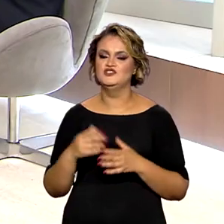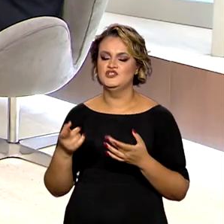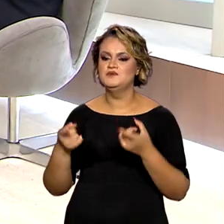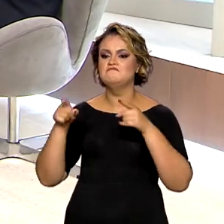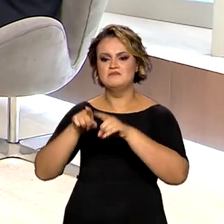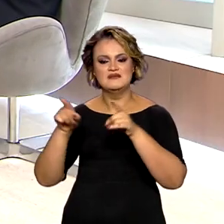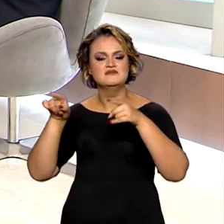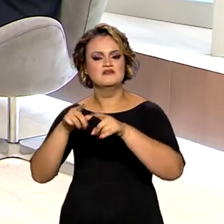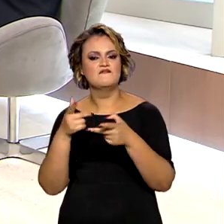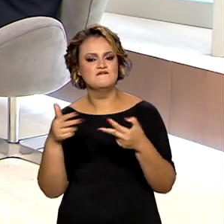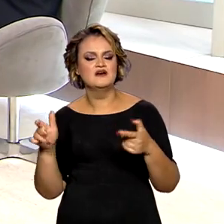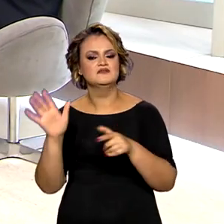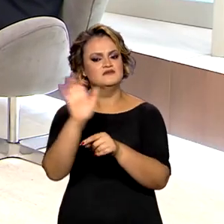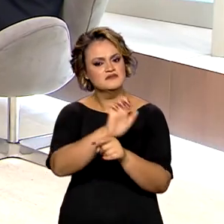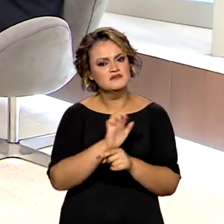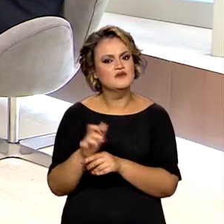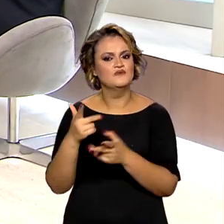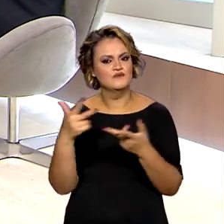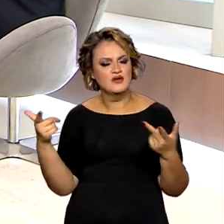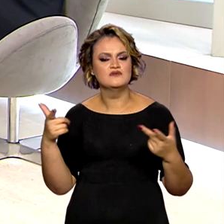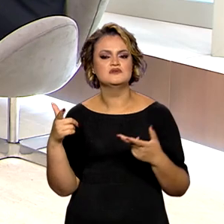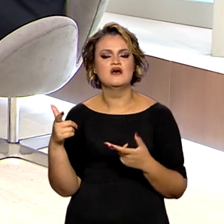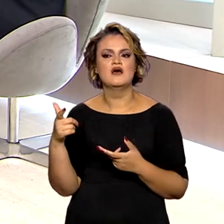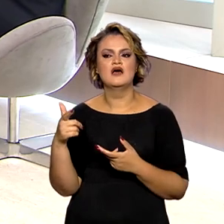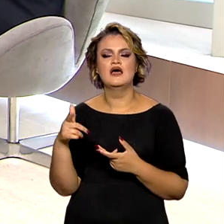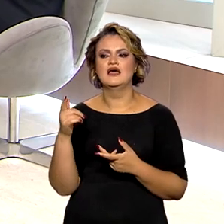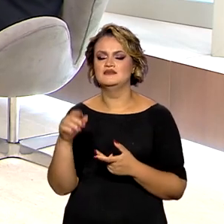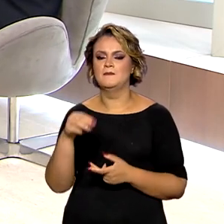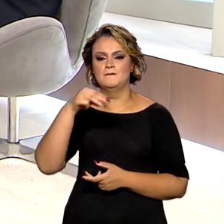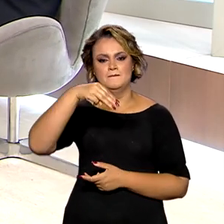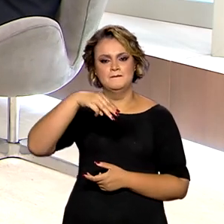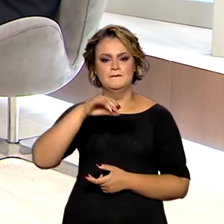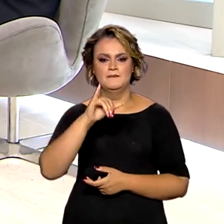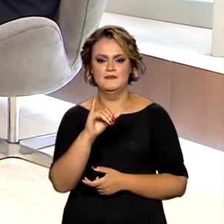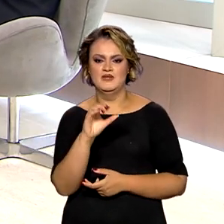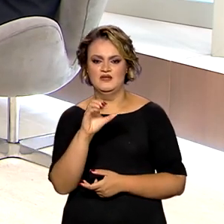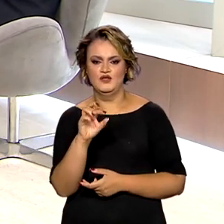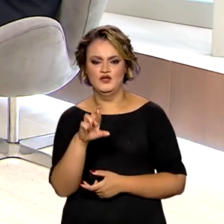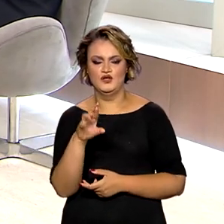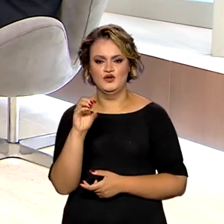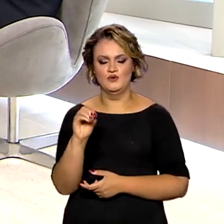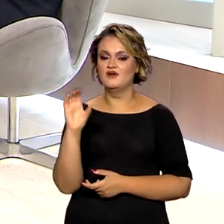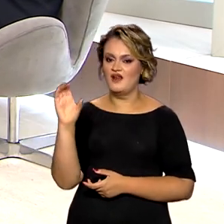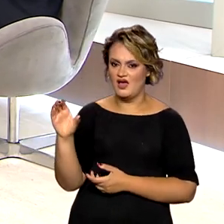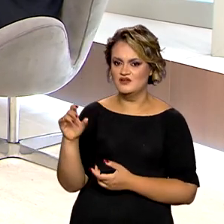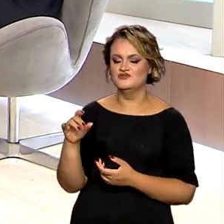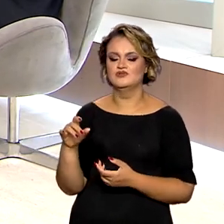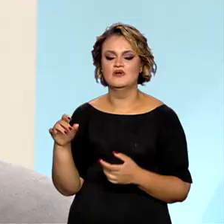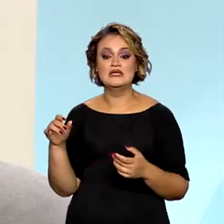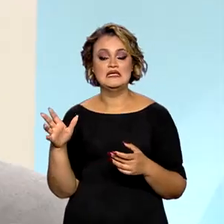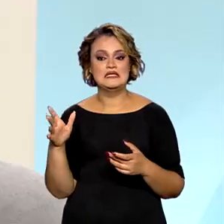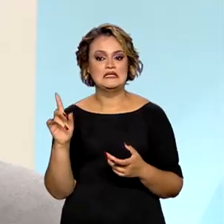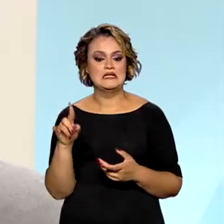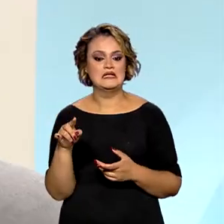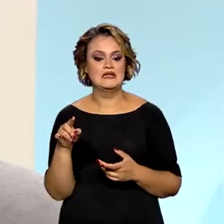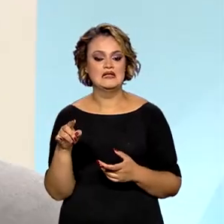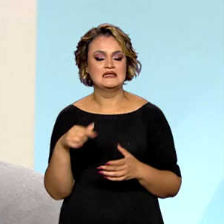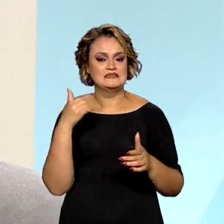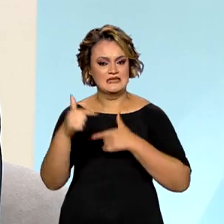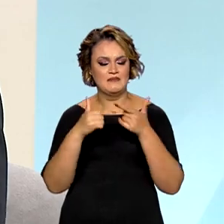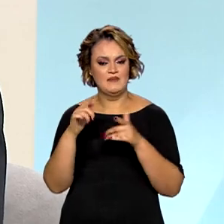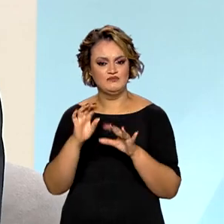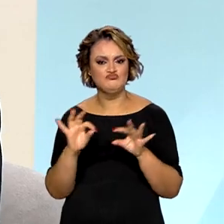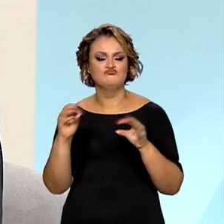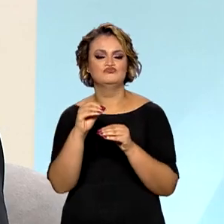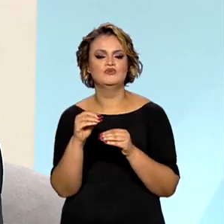parceiros em vários estados inclusive para a questão de microcréditos, de ofertas de crédito e grande parte desse trabalho